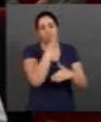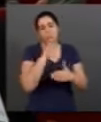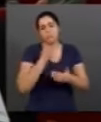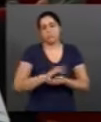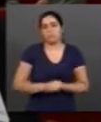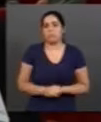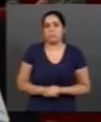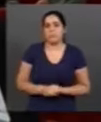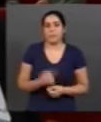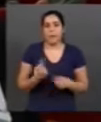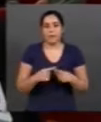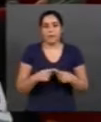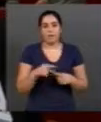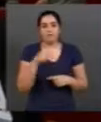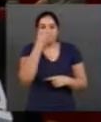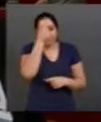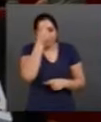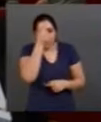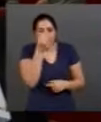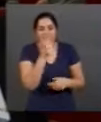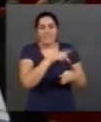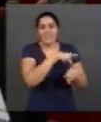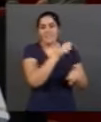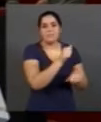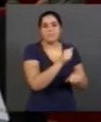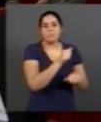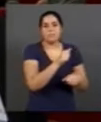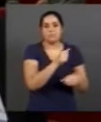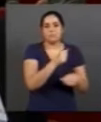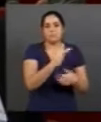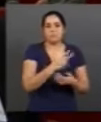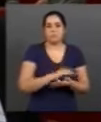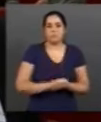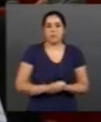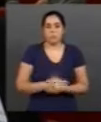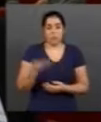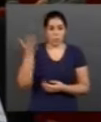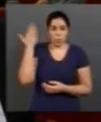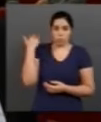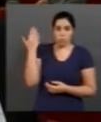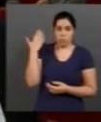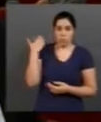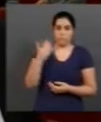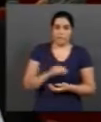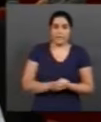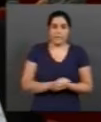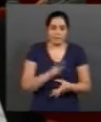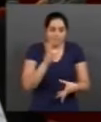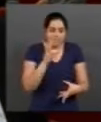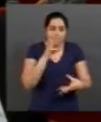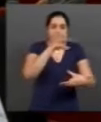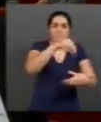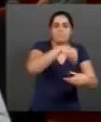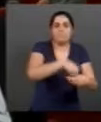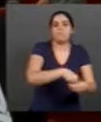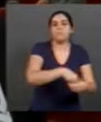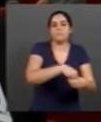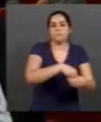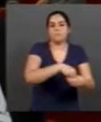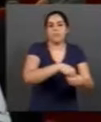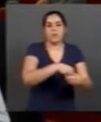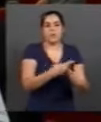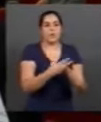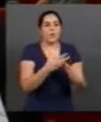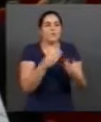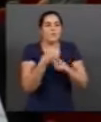nem a universidade, nem a pós-graduação estiveram no passado e não estão ainda inseridas em tornar o Brasil